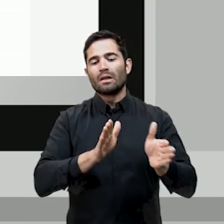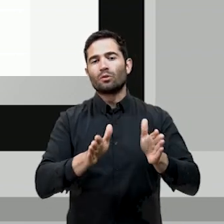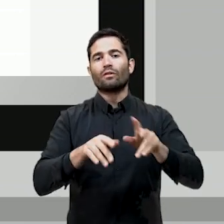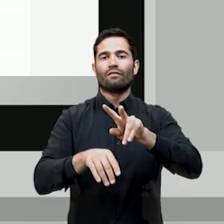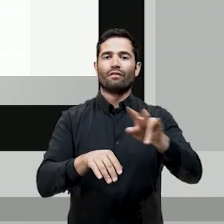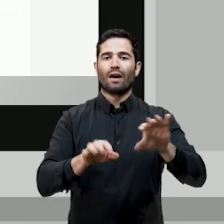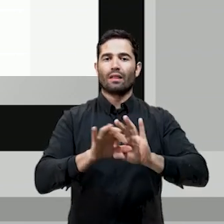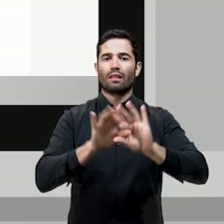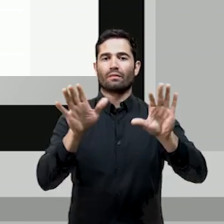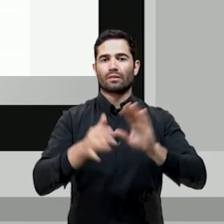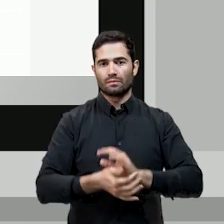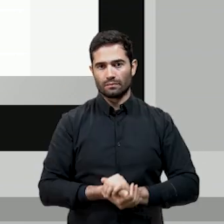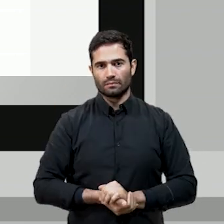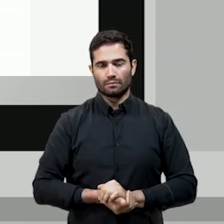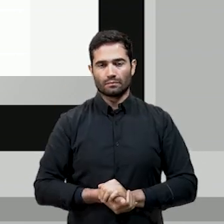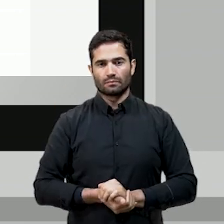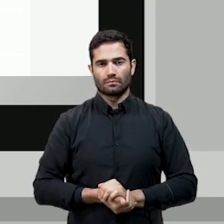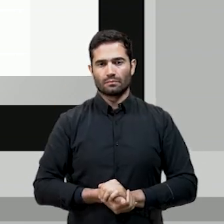estarão disponíveis.